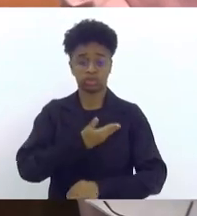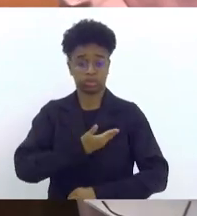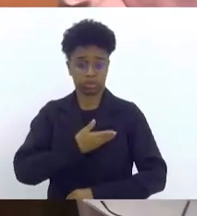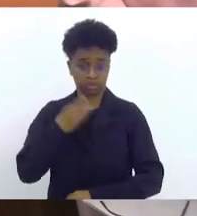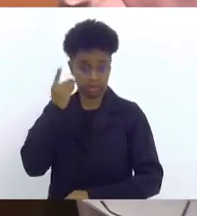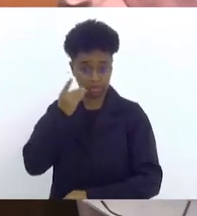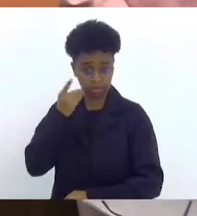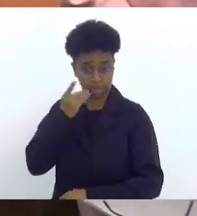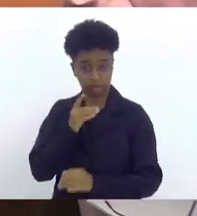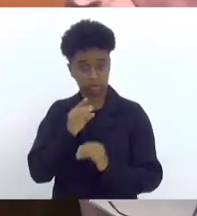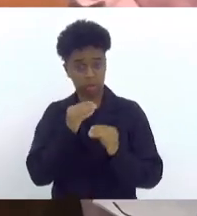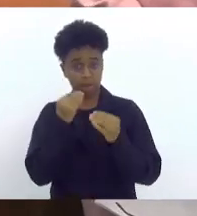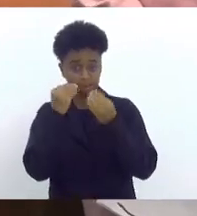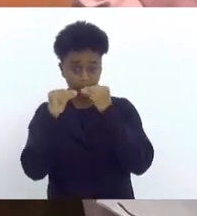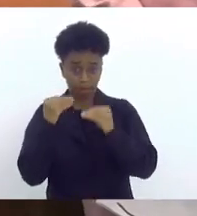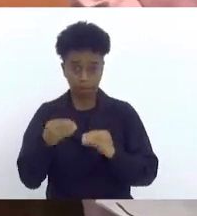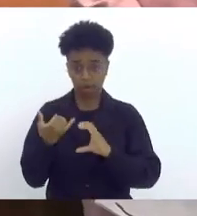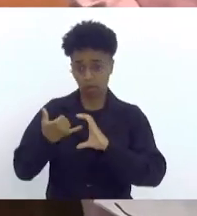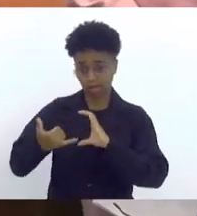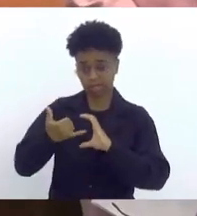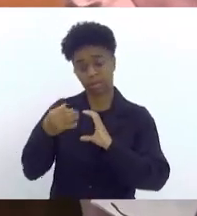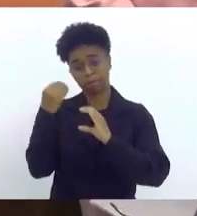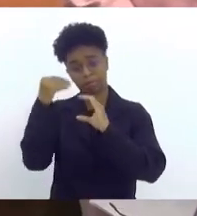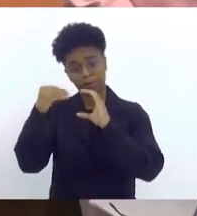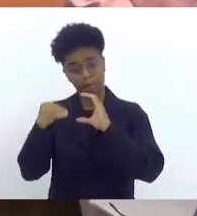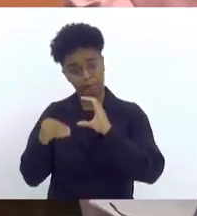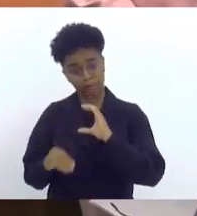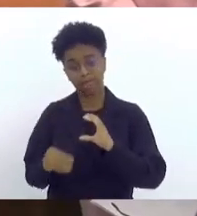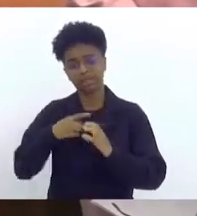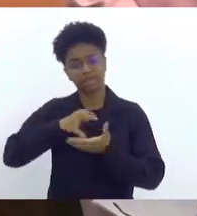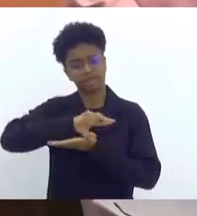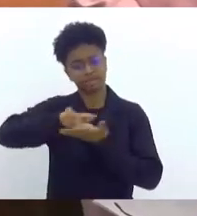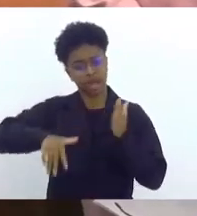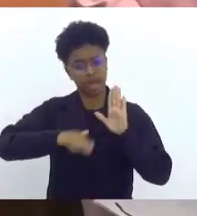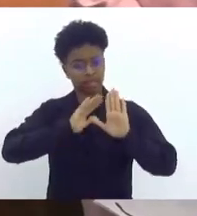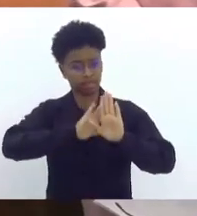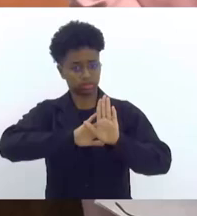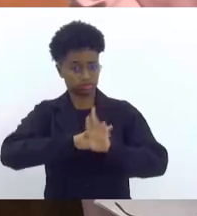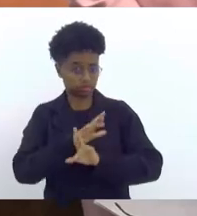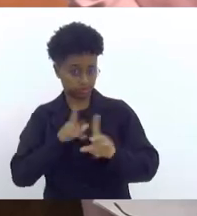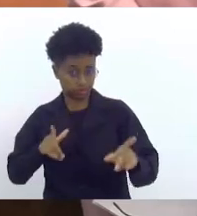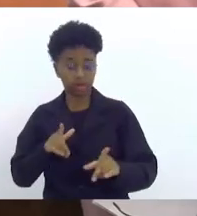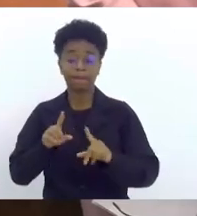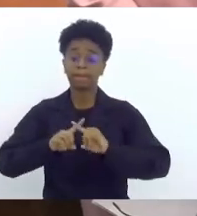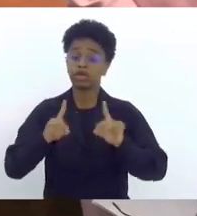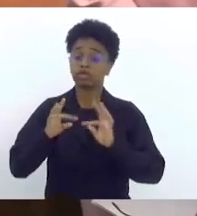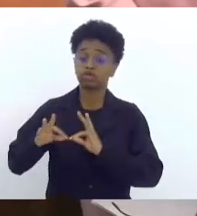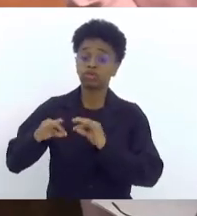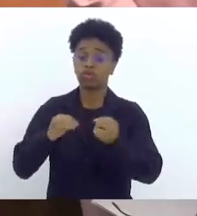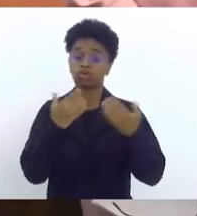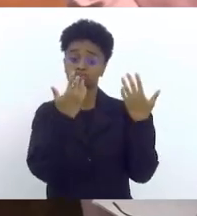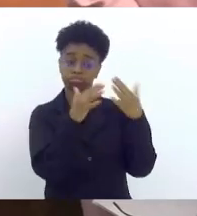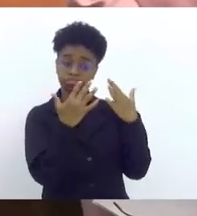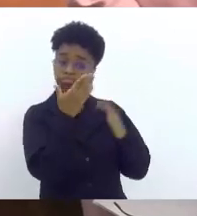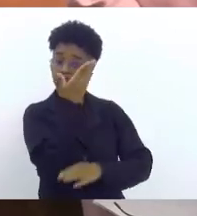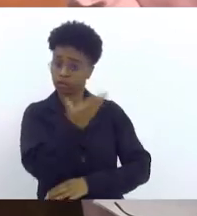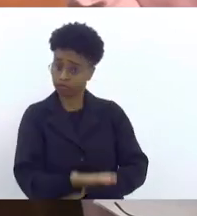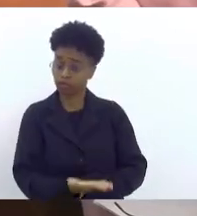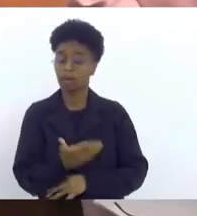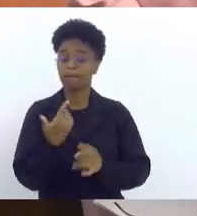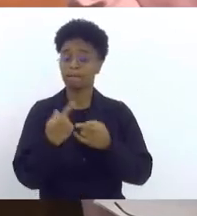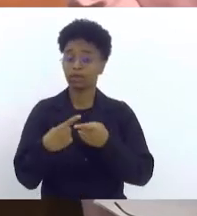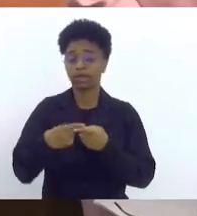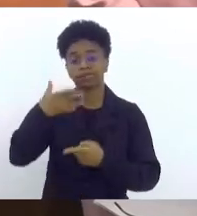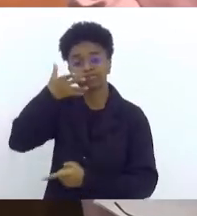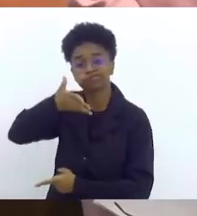todos os colegas de diferentes matizes ideológicas, saudando a vossa excelência e parabenizando, o que vossa excelência diz ali